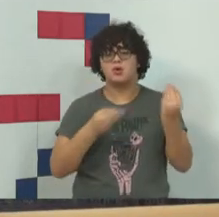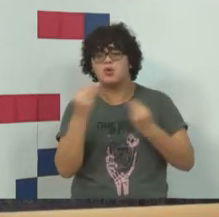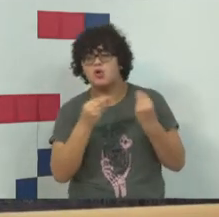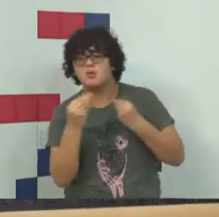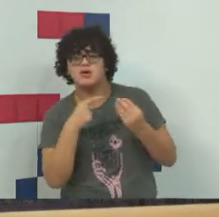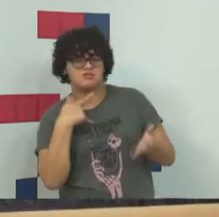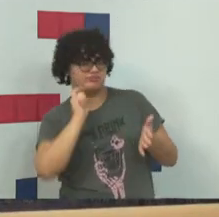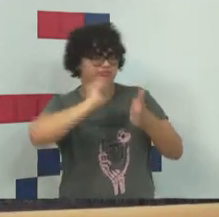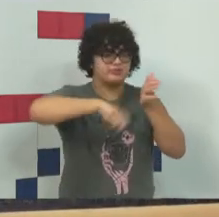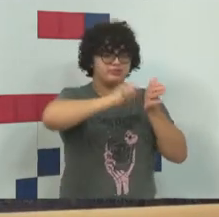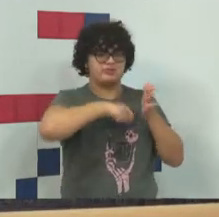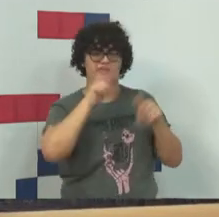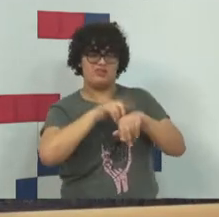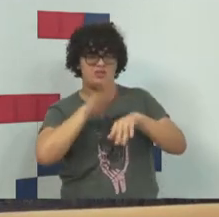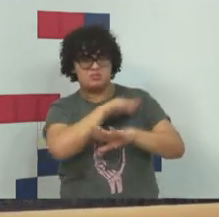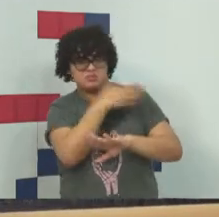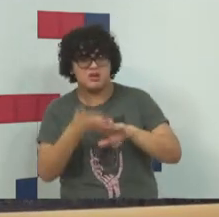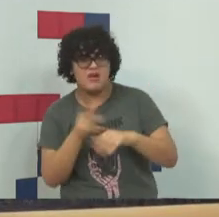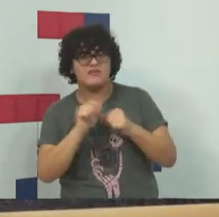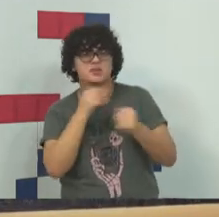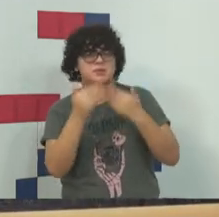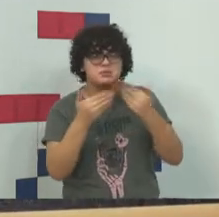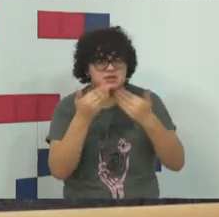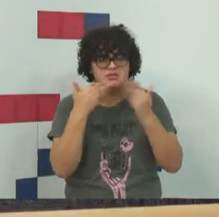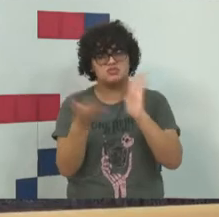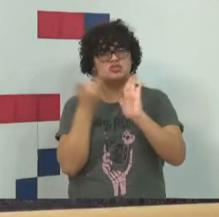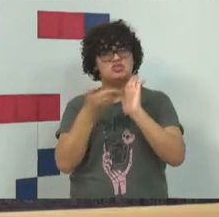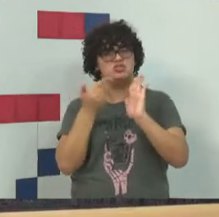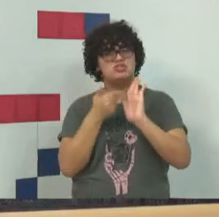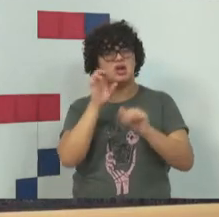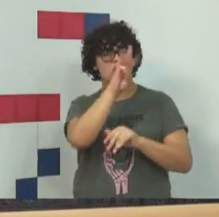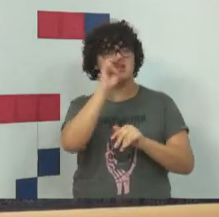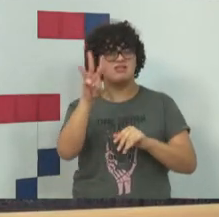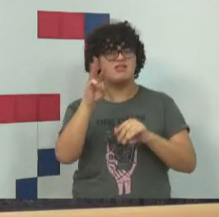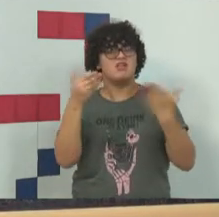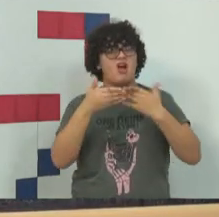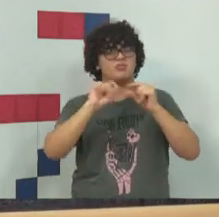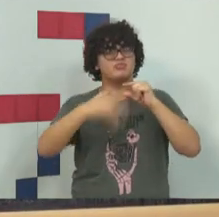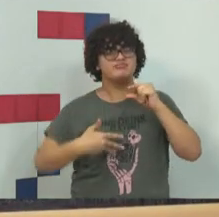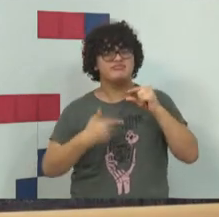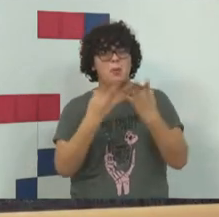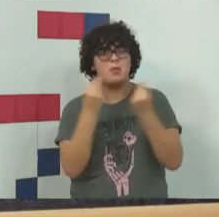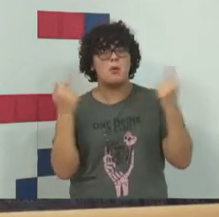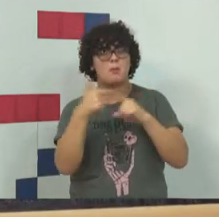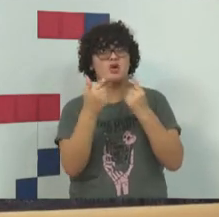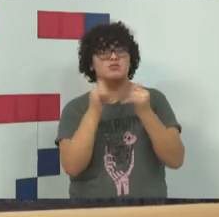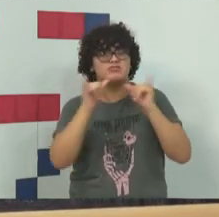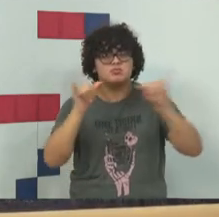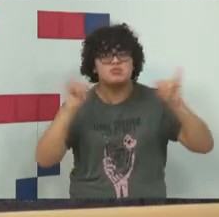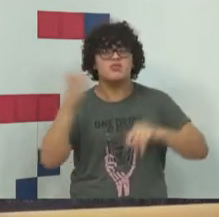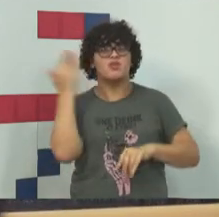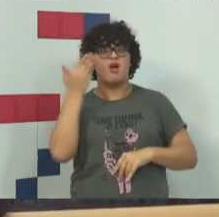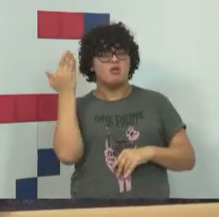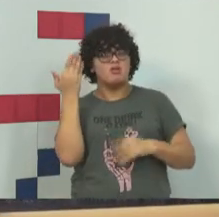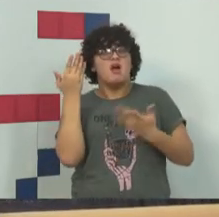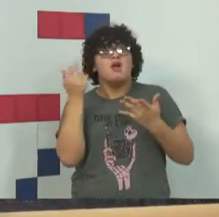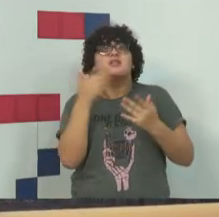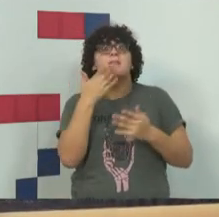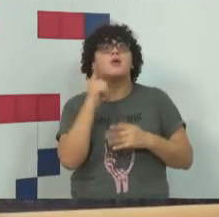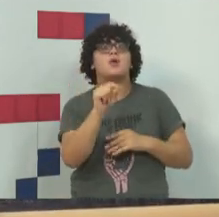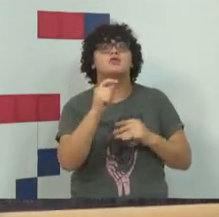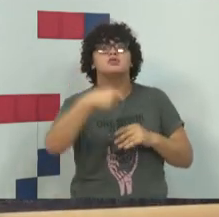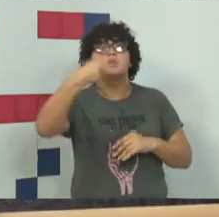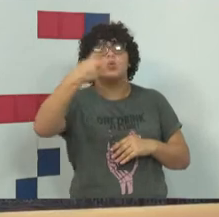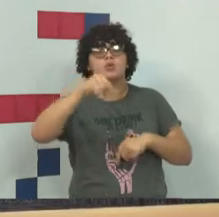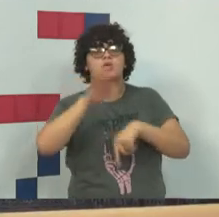éramos contratados para ficar o tempo inteiro fazendo pedido de retirada dessas páginas do ar. E recentemente, no segundo momento